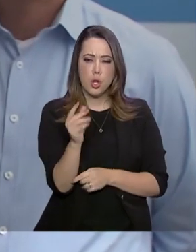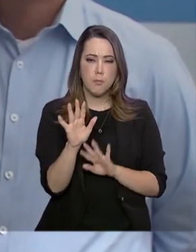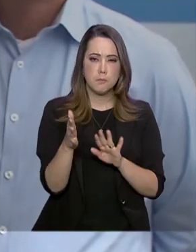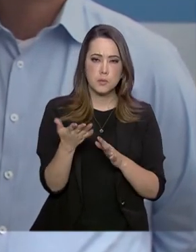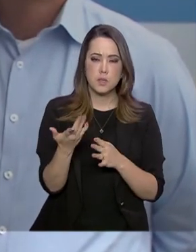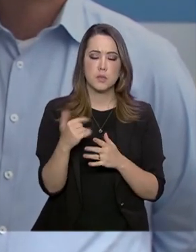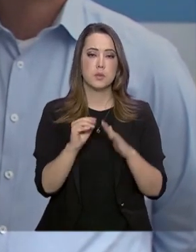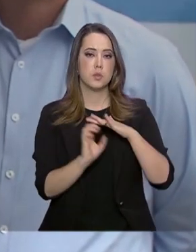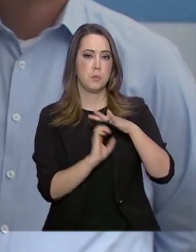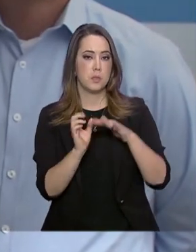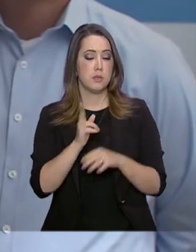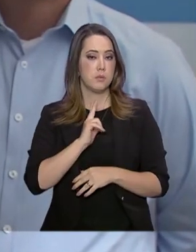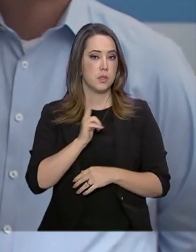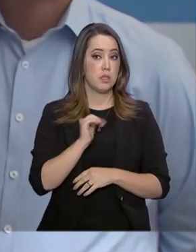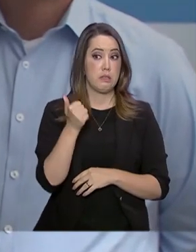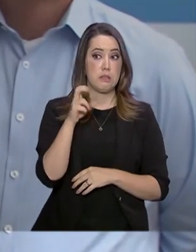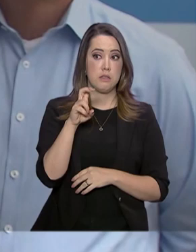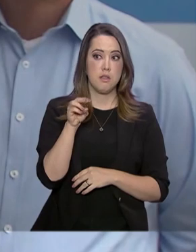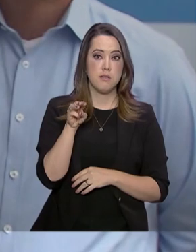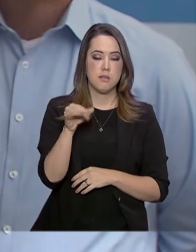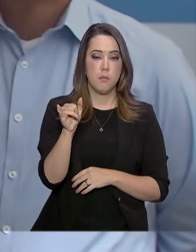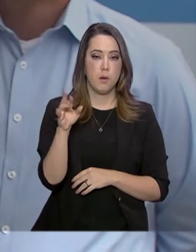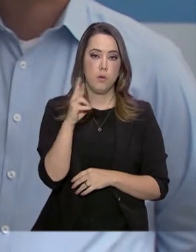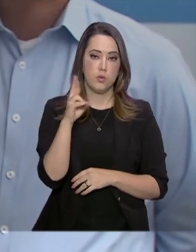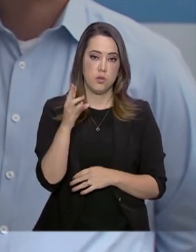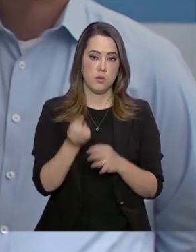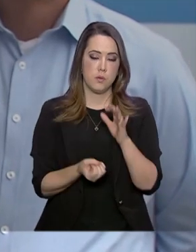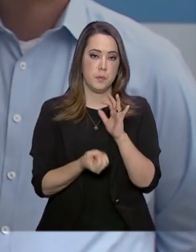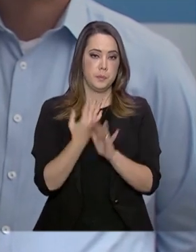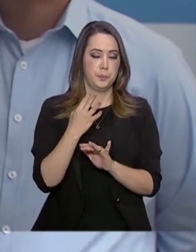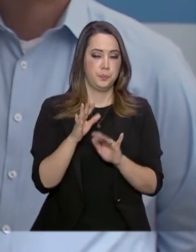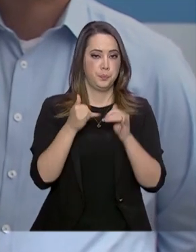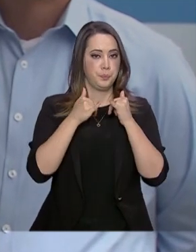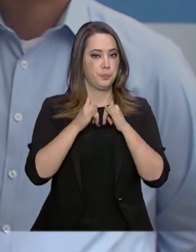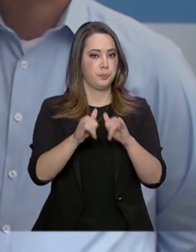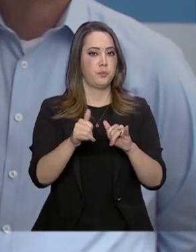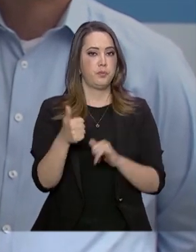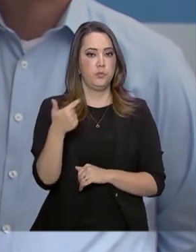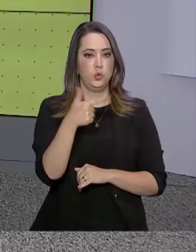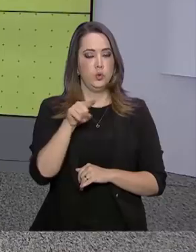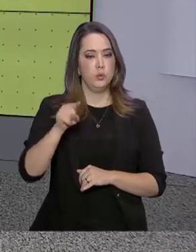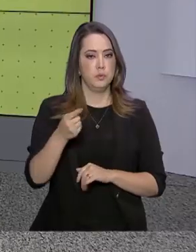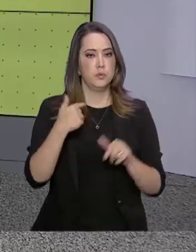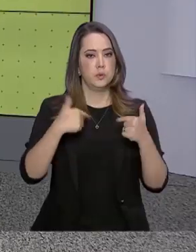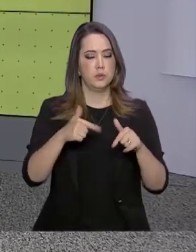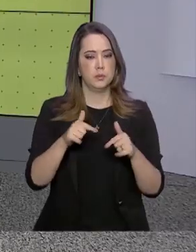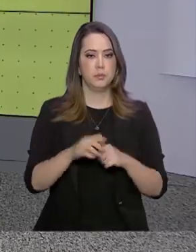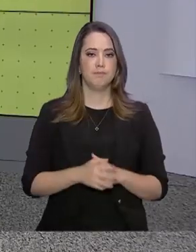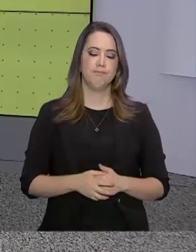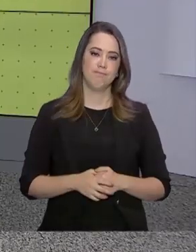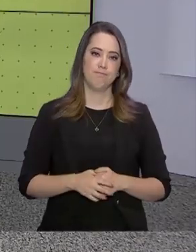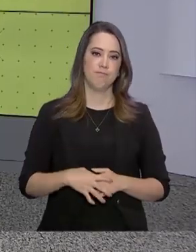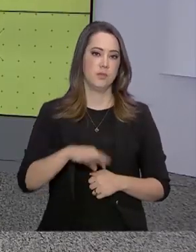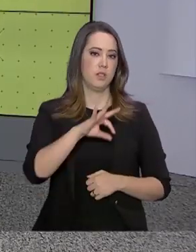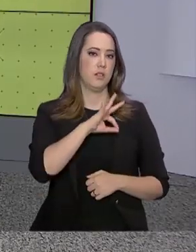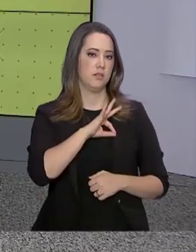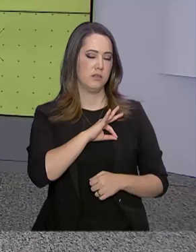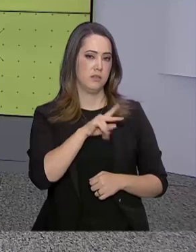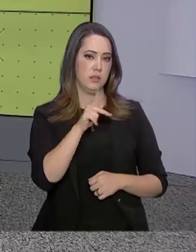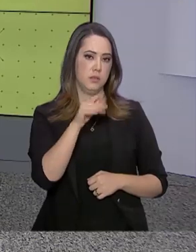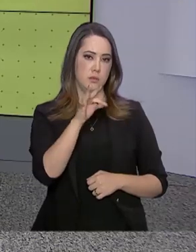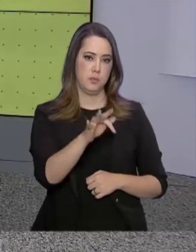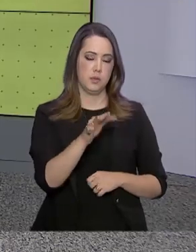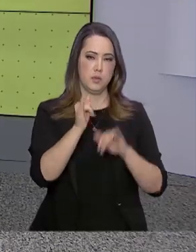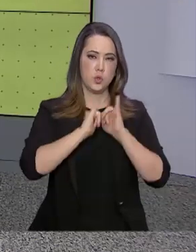da ordem de 15 bilhões de reais, com geração de 12 mil empregos diretos. A Polícia Federal